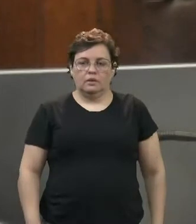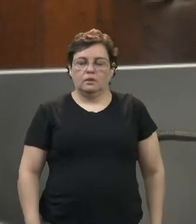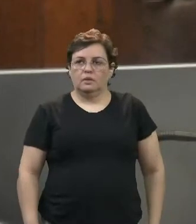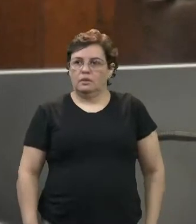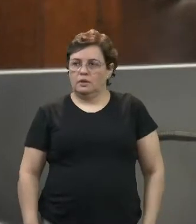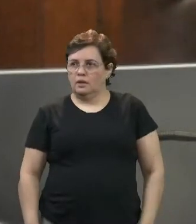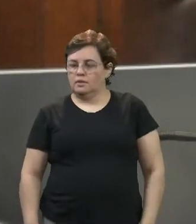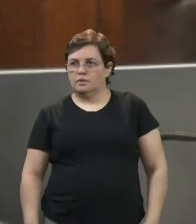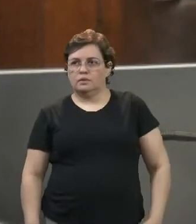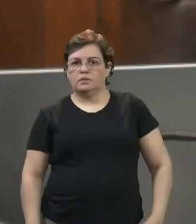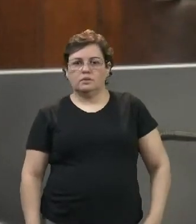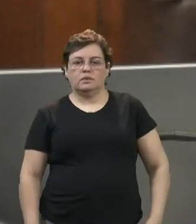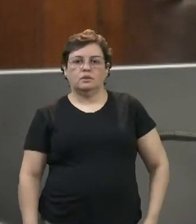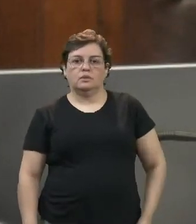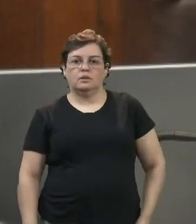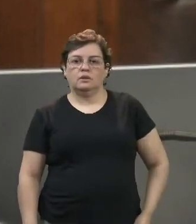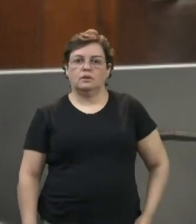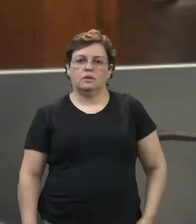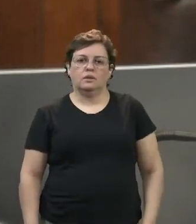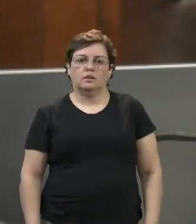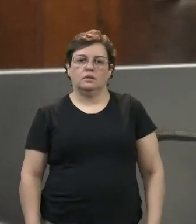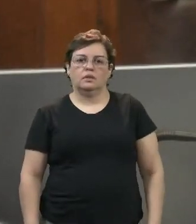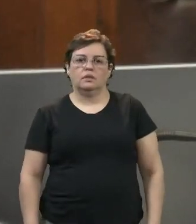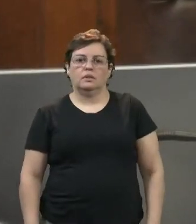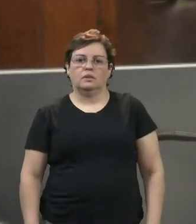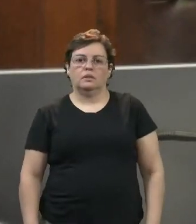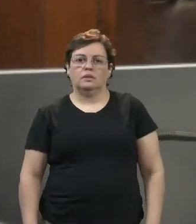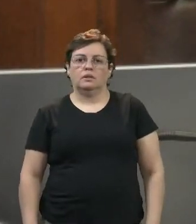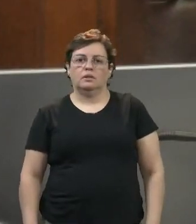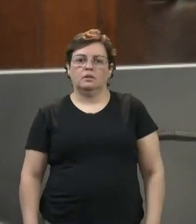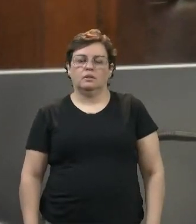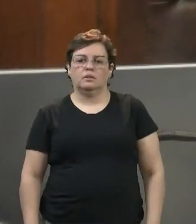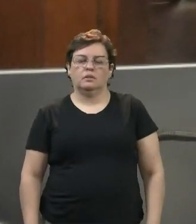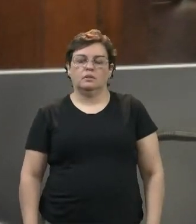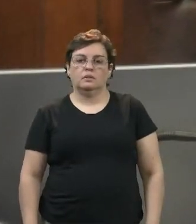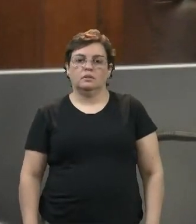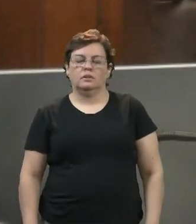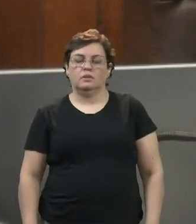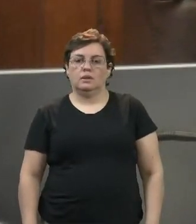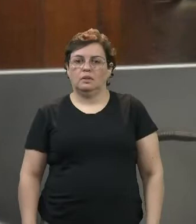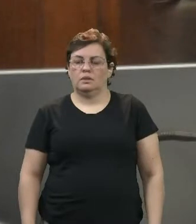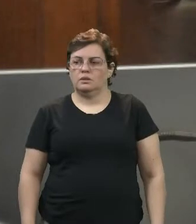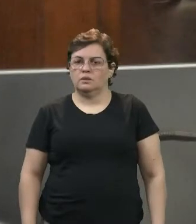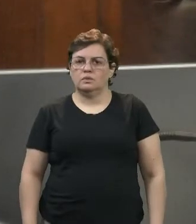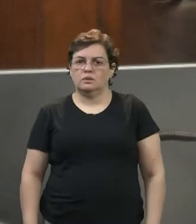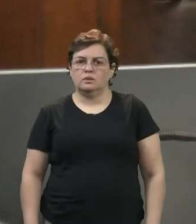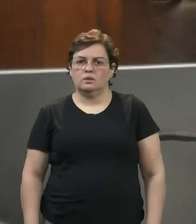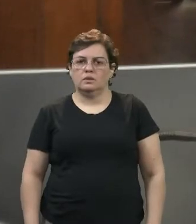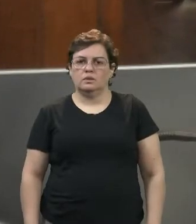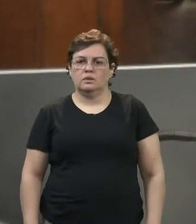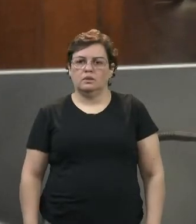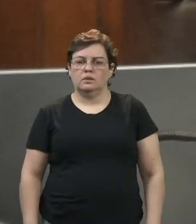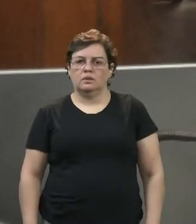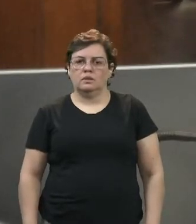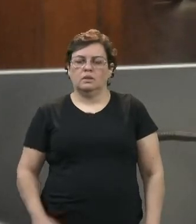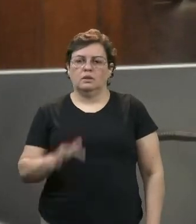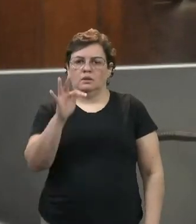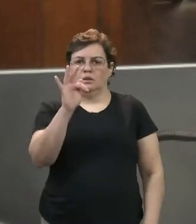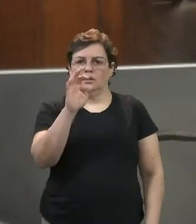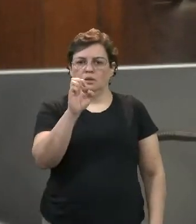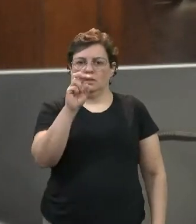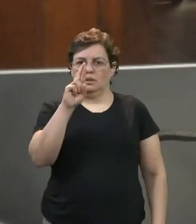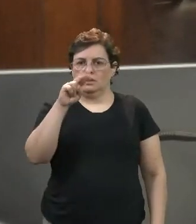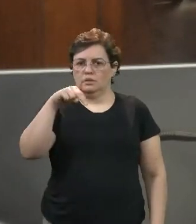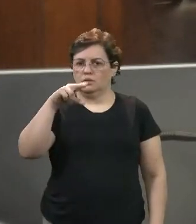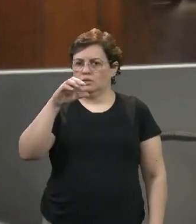Nós gostaríamos agora de ouvir que está participando de forma remota o Fernando Antônio Tenório, diretor